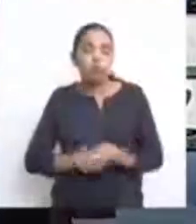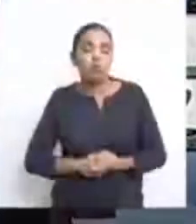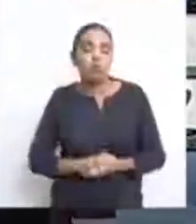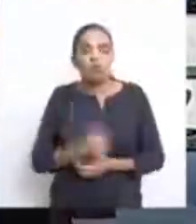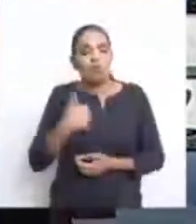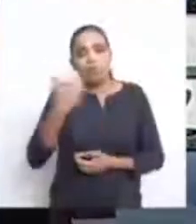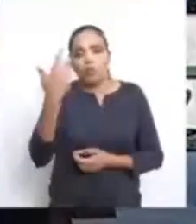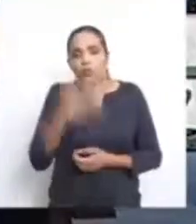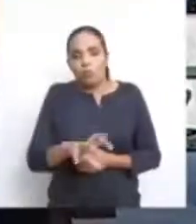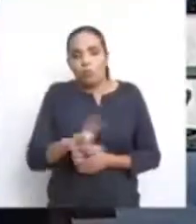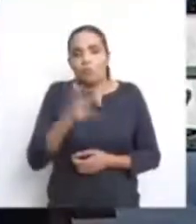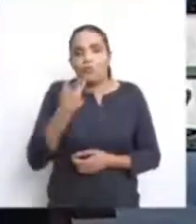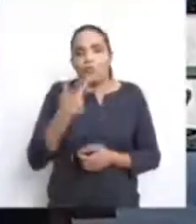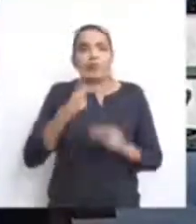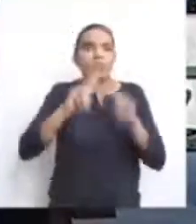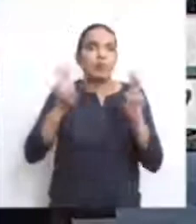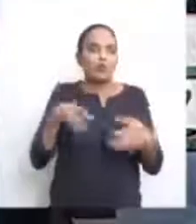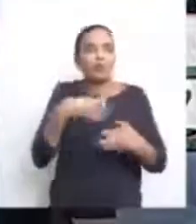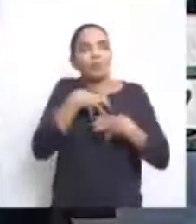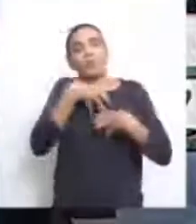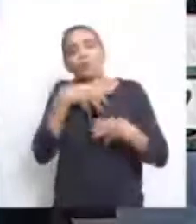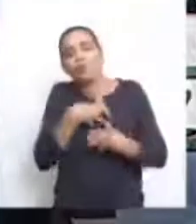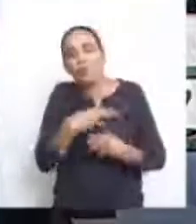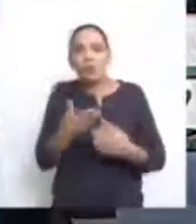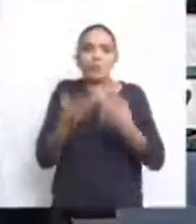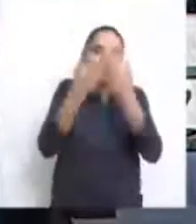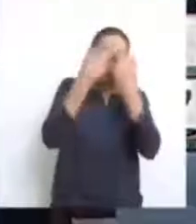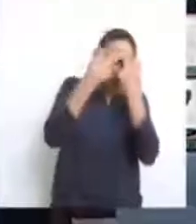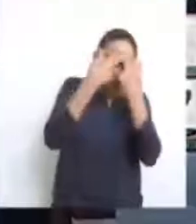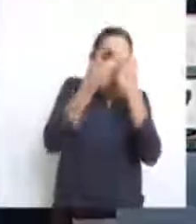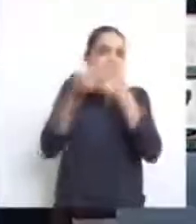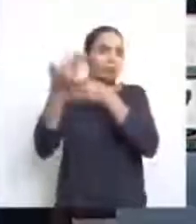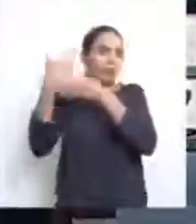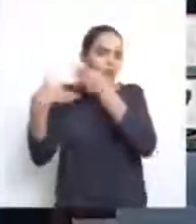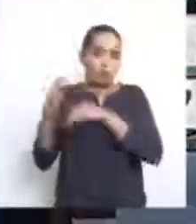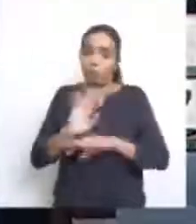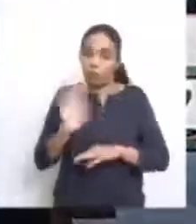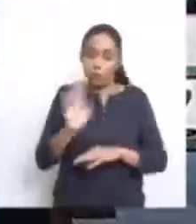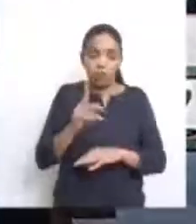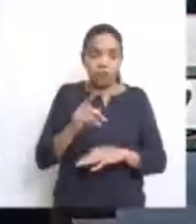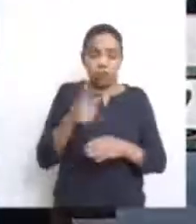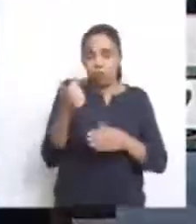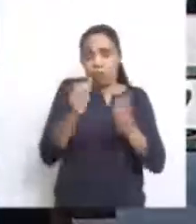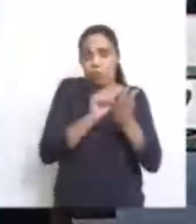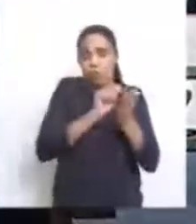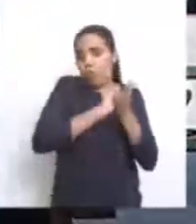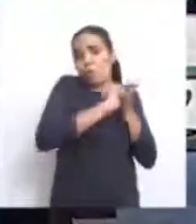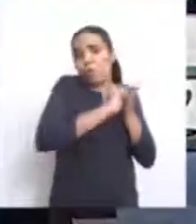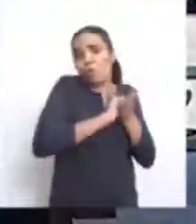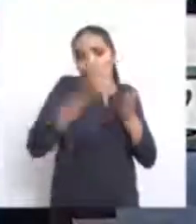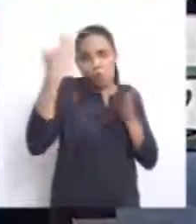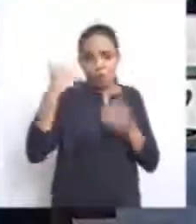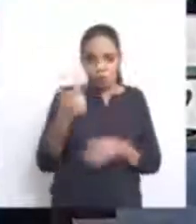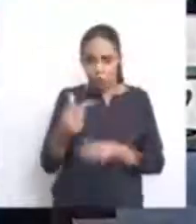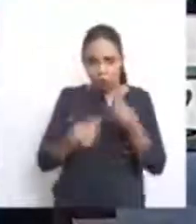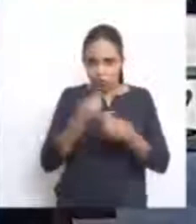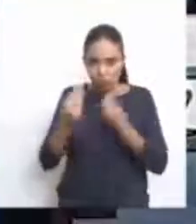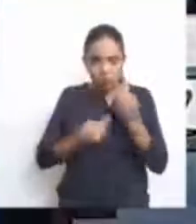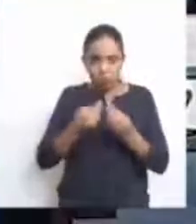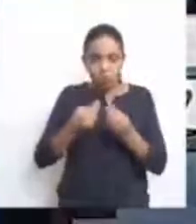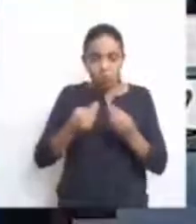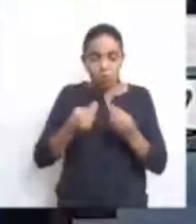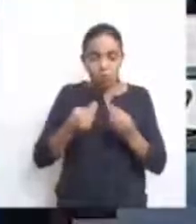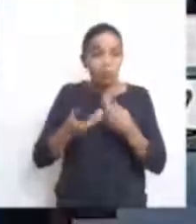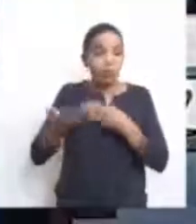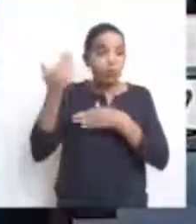Não quero entrar na questão emotiva, o passado. Ninguém vai mais pagar o passado, viu, deputado? Esqueça. O passado nós